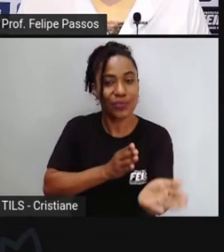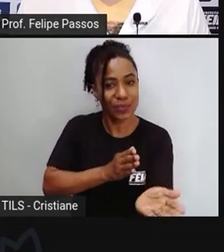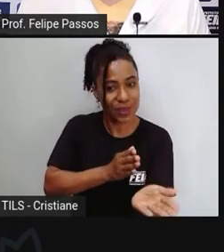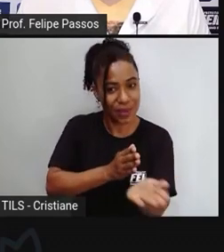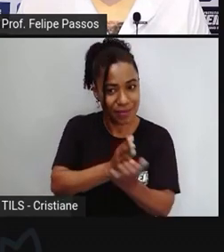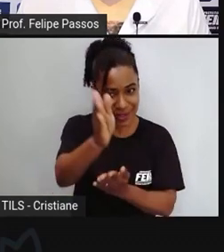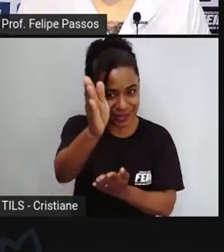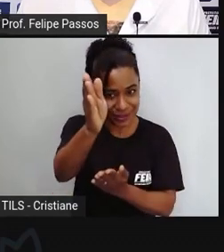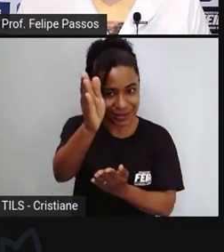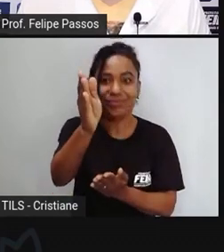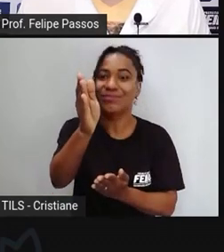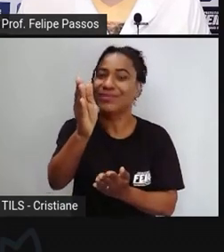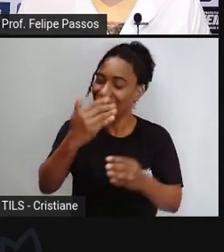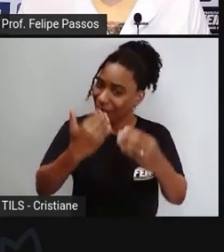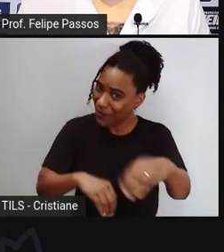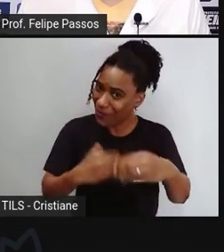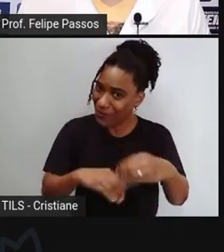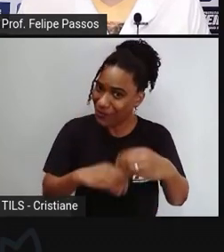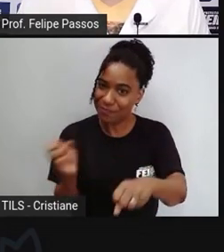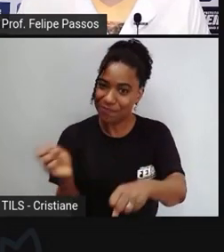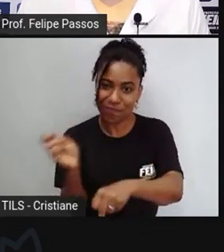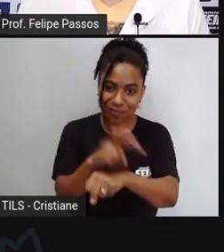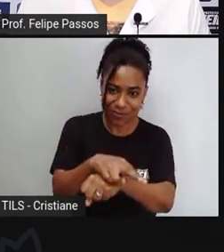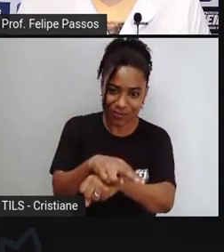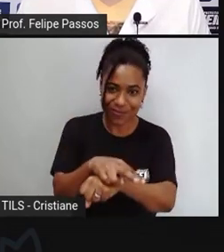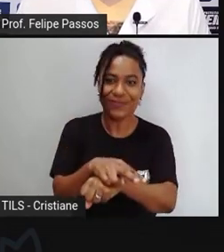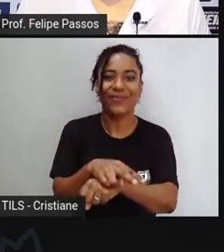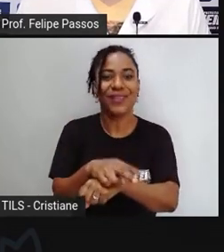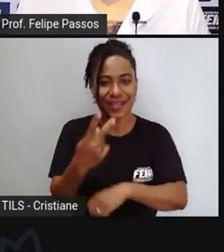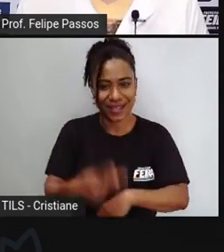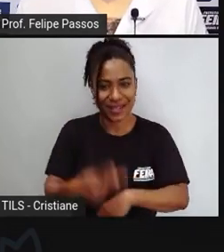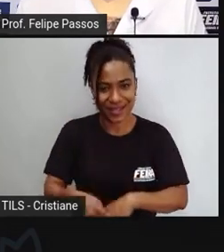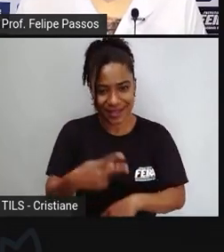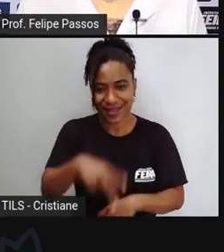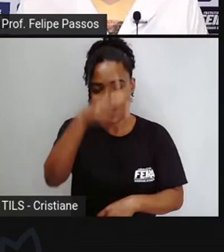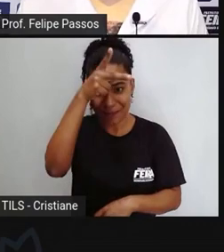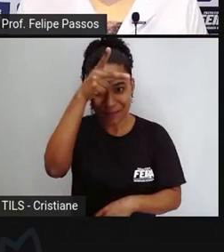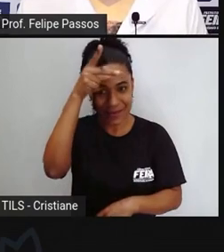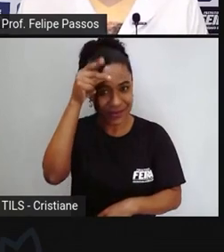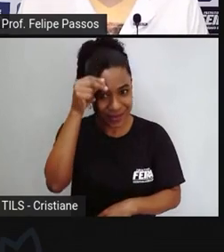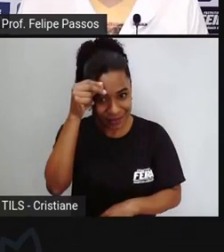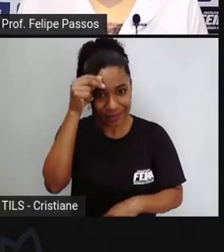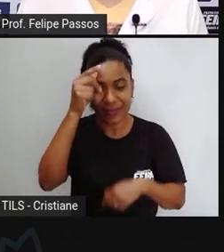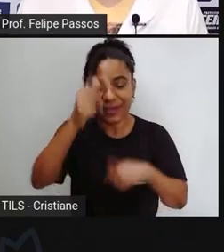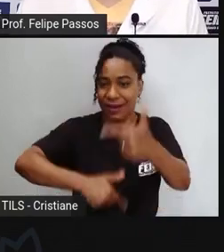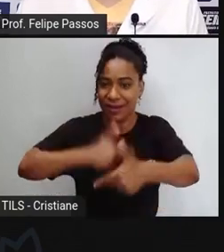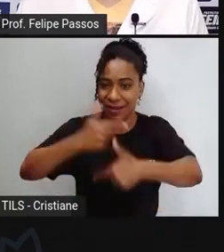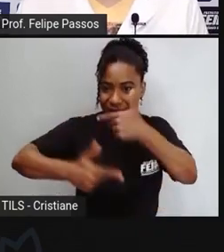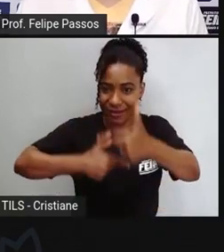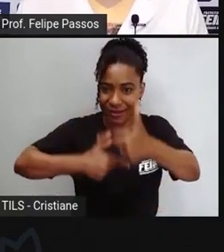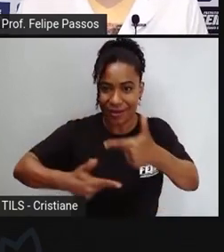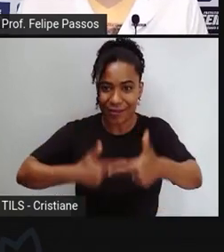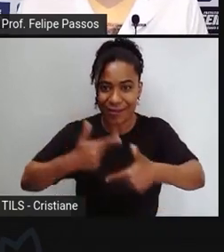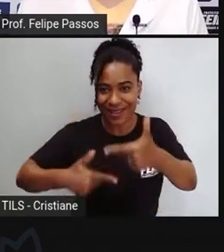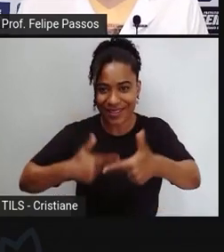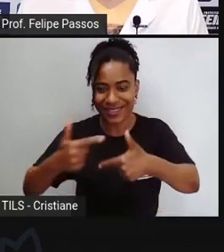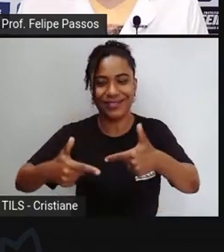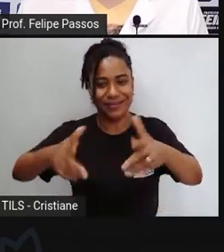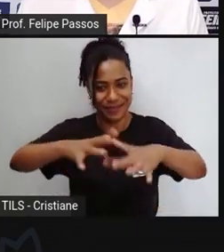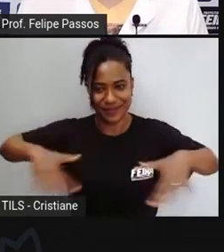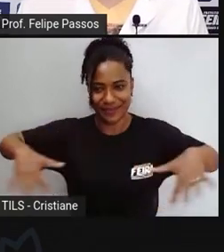efetivo, sempre servindo na área de meio ambiente